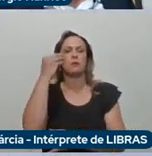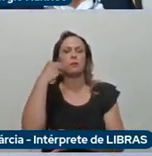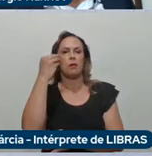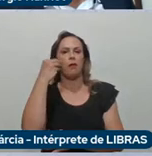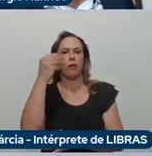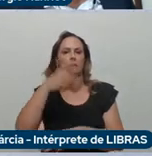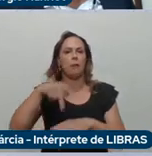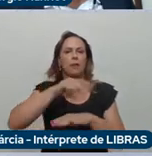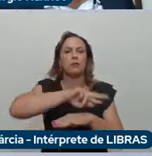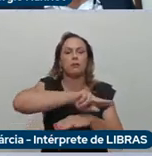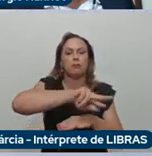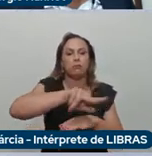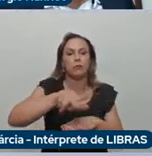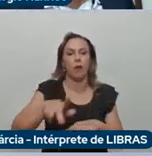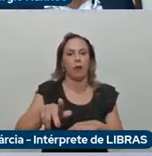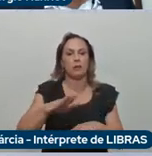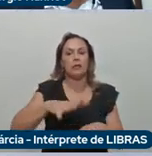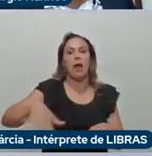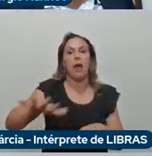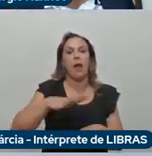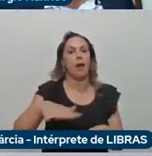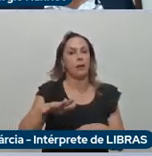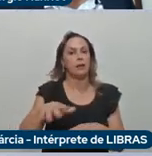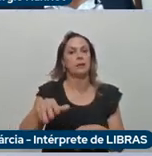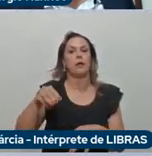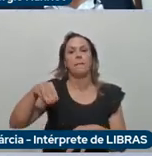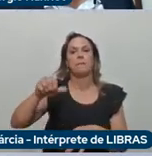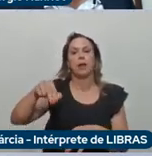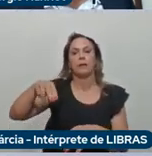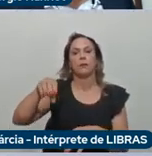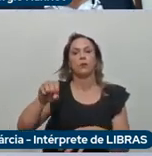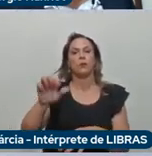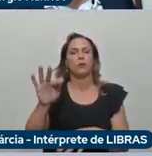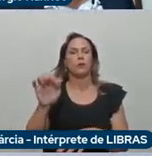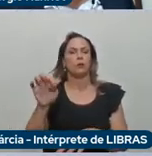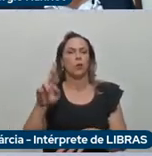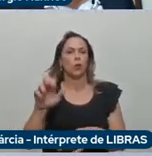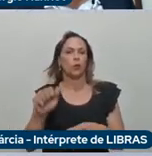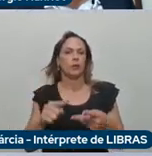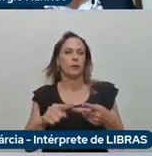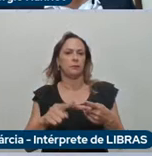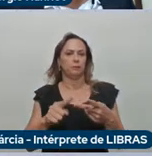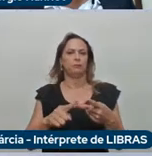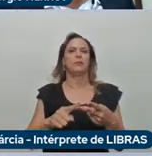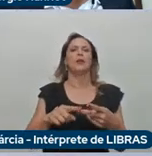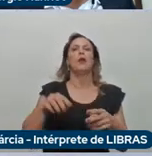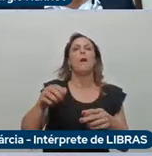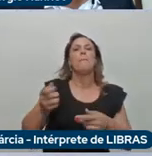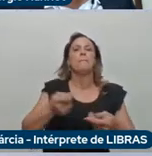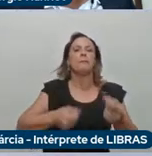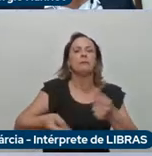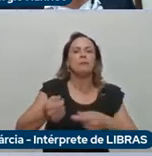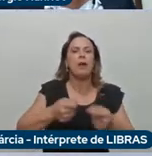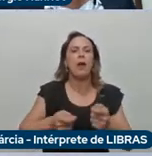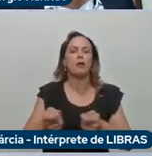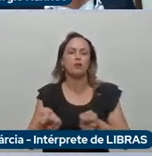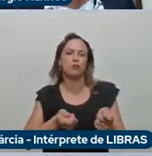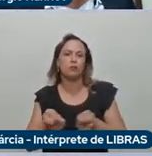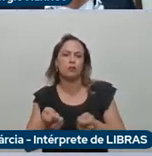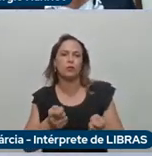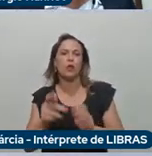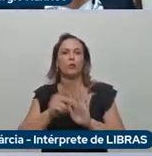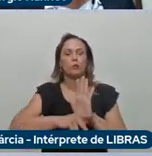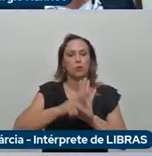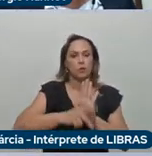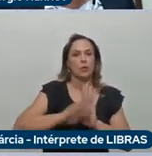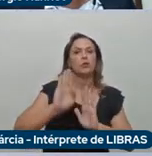de manufatura, compras e supply chain, novos produtos, marketing e gestão de projetos. Já ocupou cargos